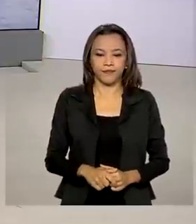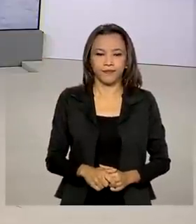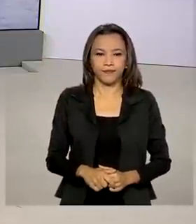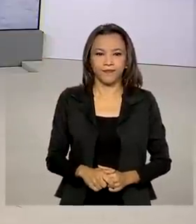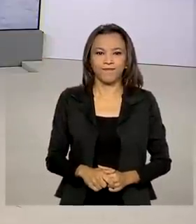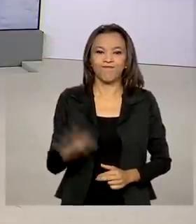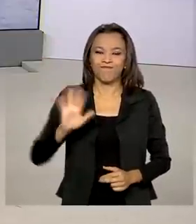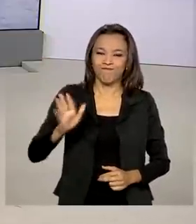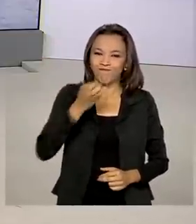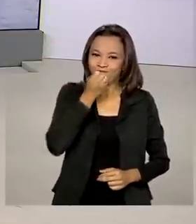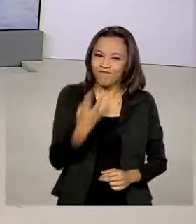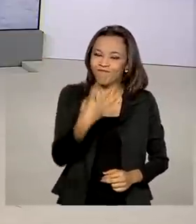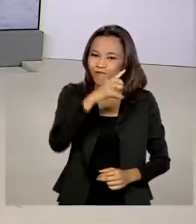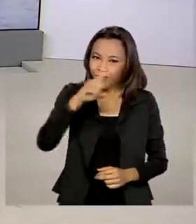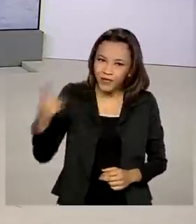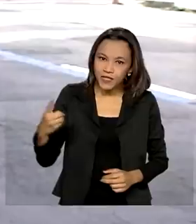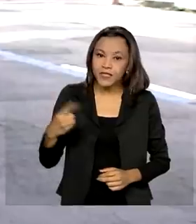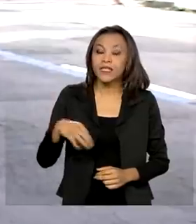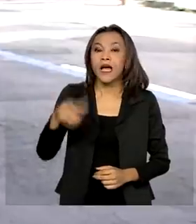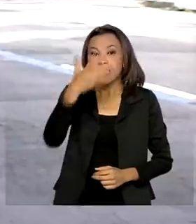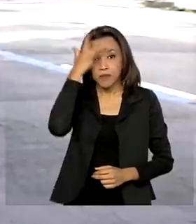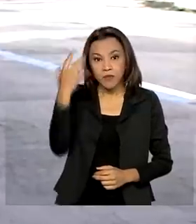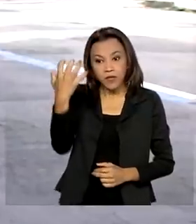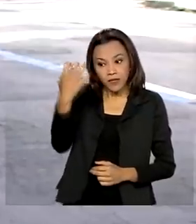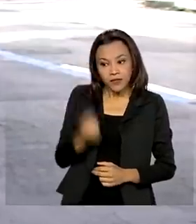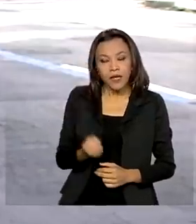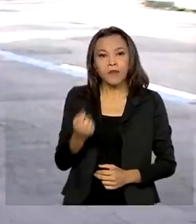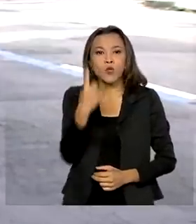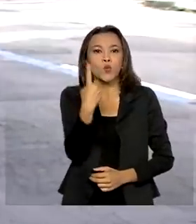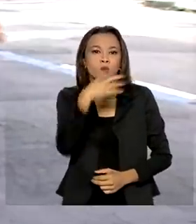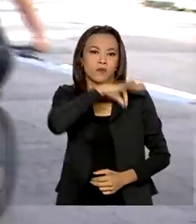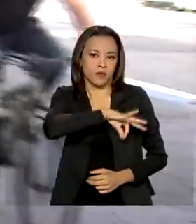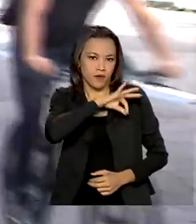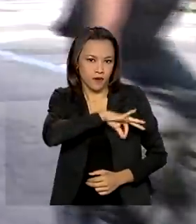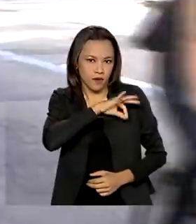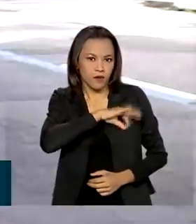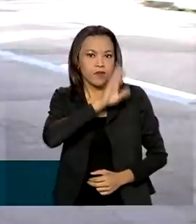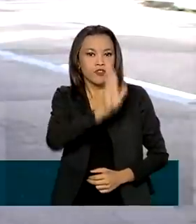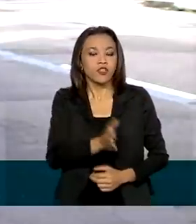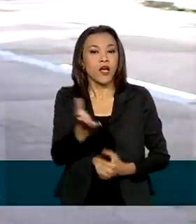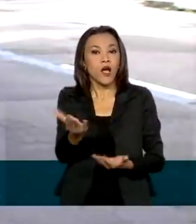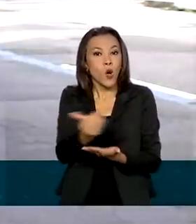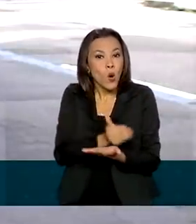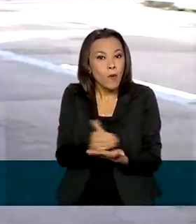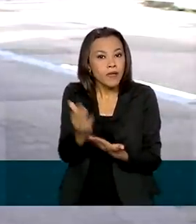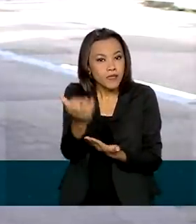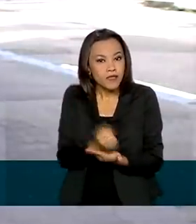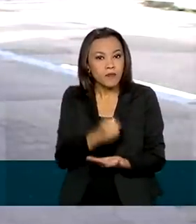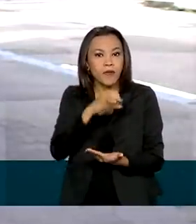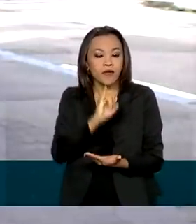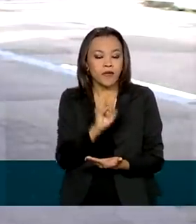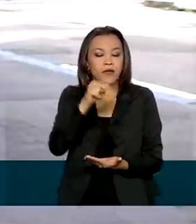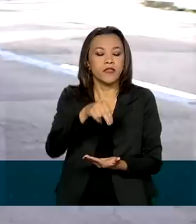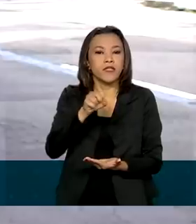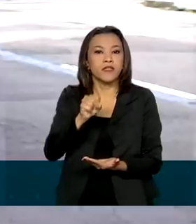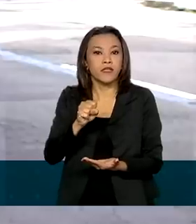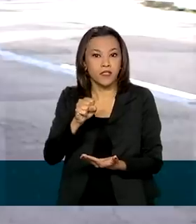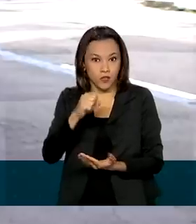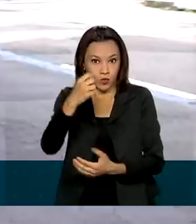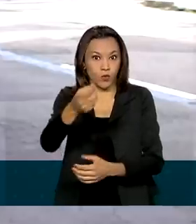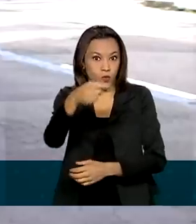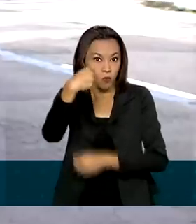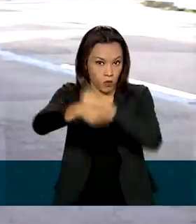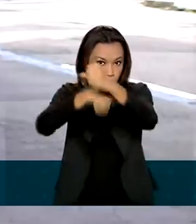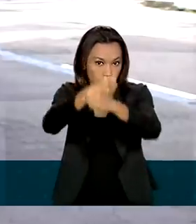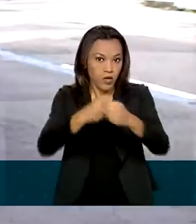Bom dia, Renata. Os beneficiários que recebem um salário mínimo começam a receber o INSS em 2021 entre